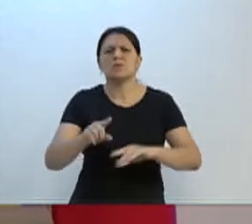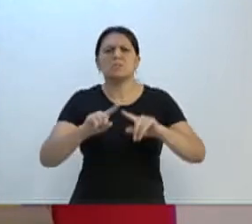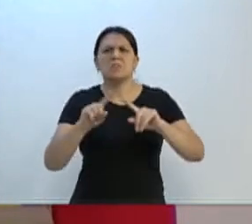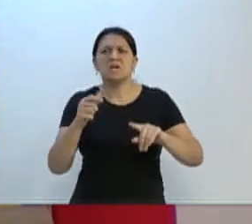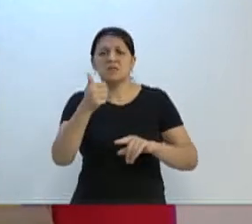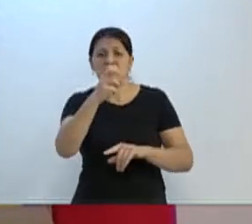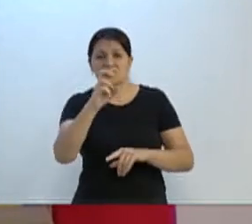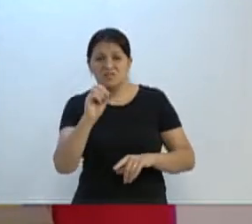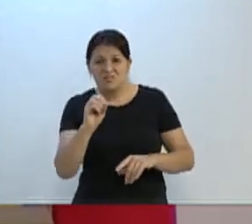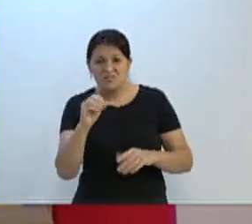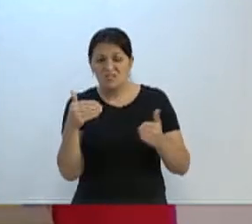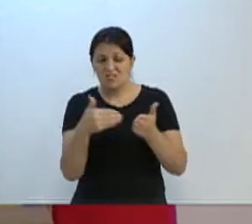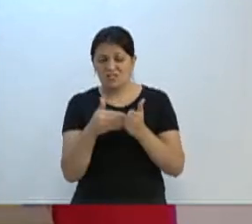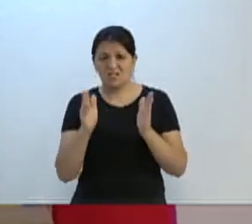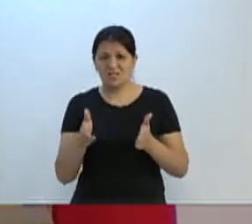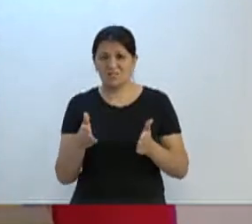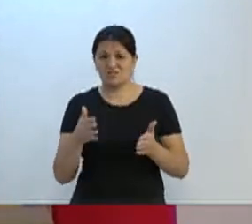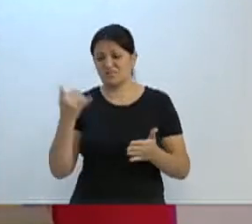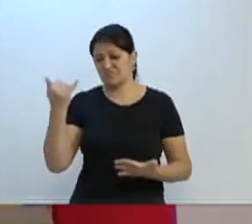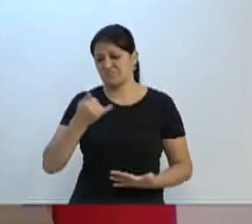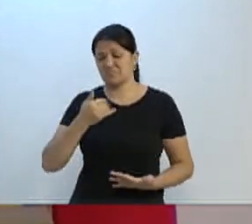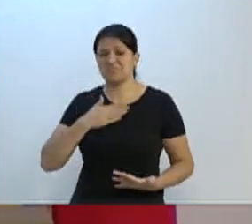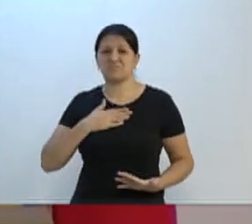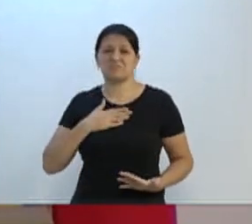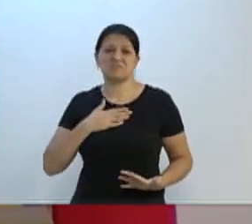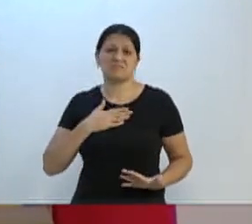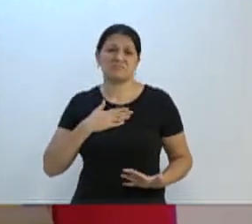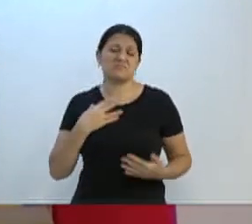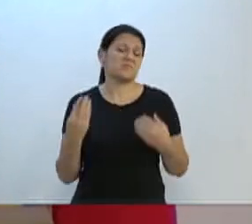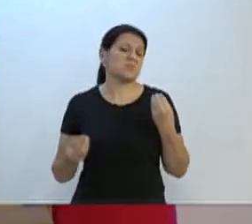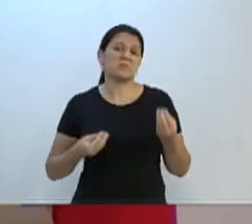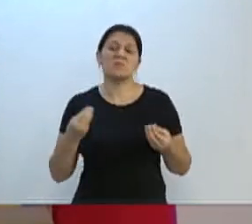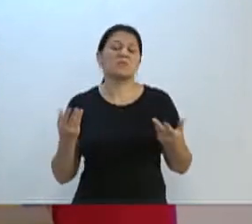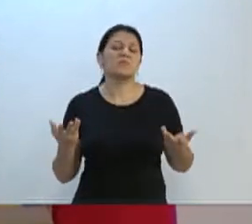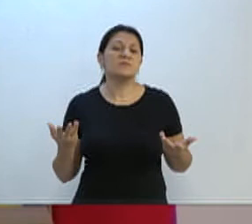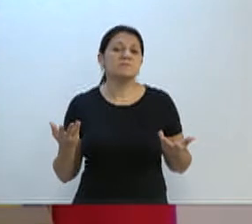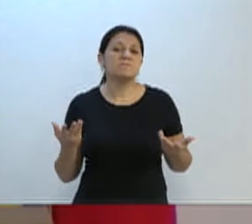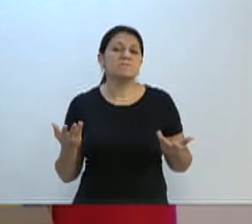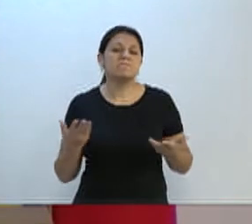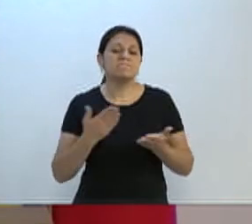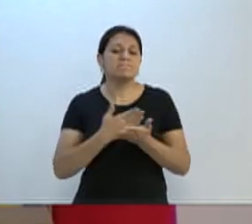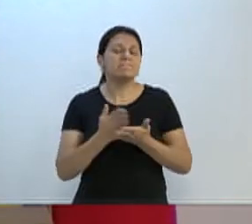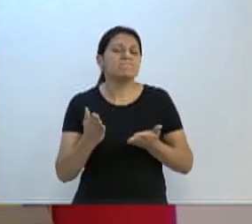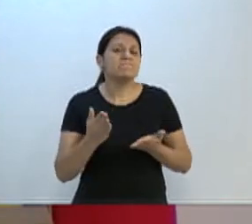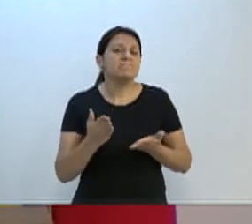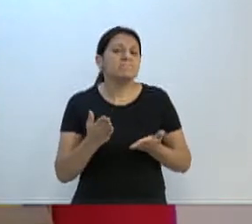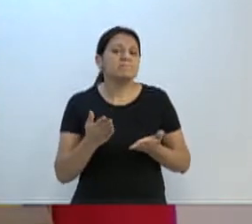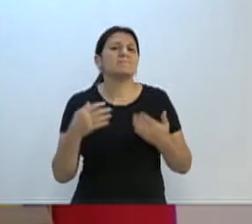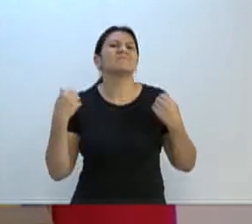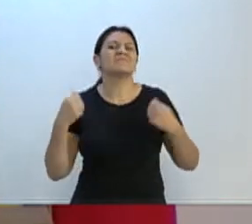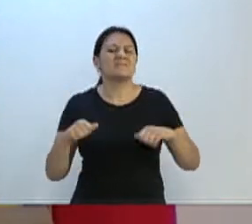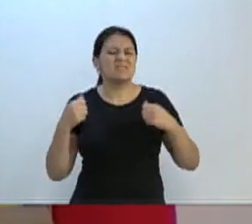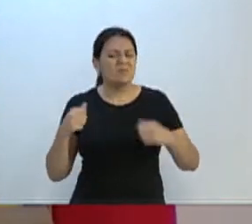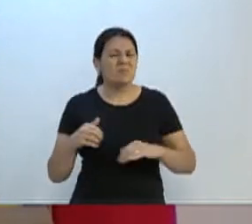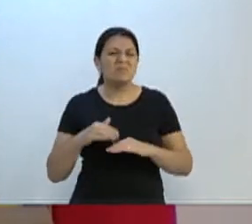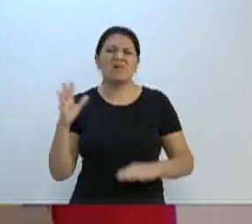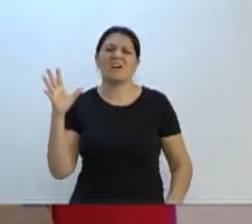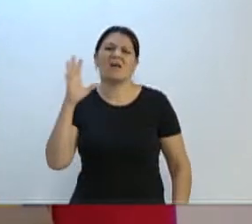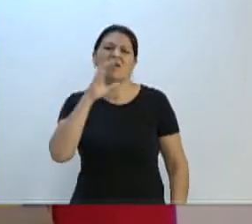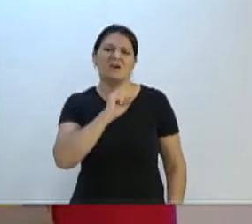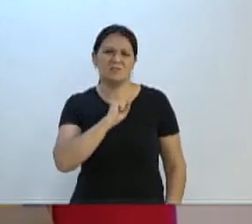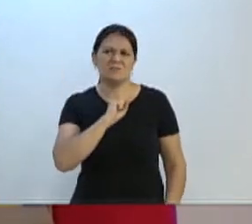até agora, eu quero que alguém me diga como está isso aí, o início. Ou seja, nós precisamos, o mais rápido possível,